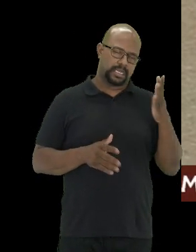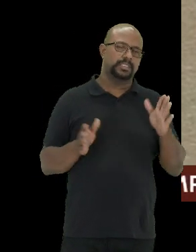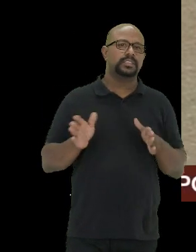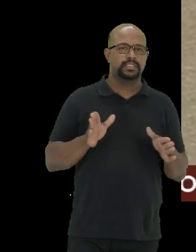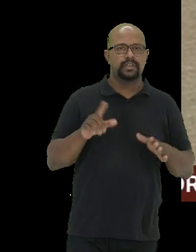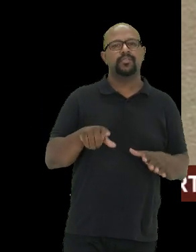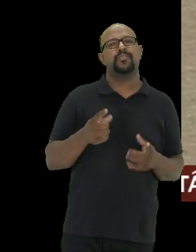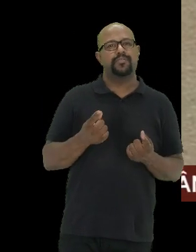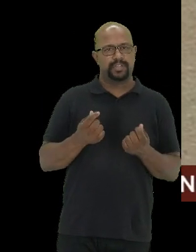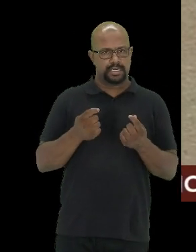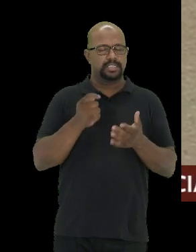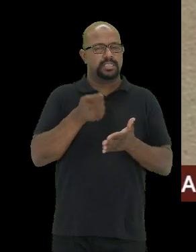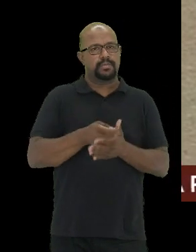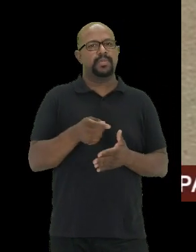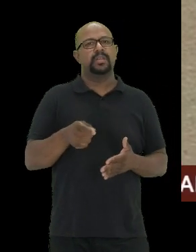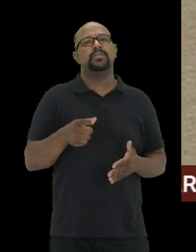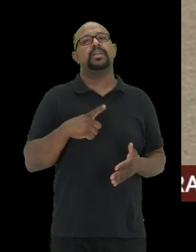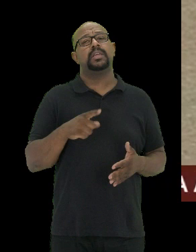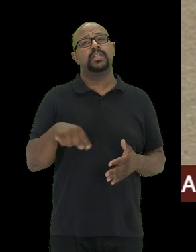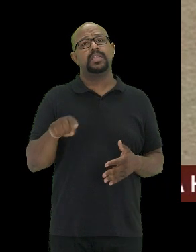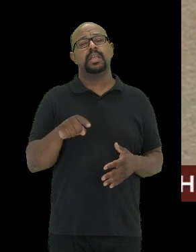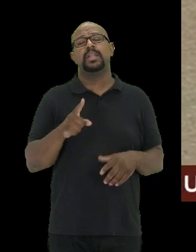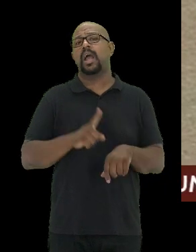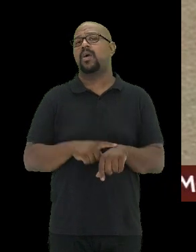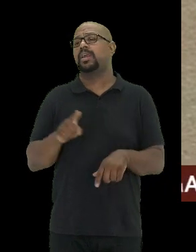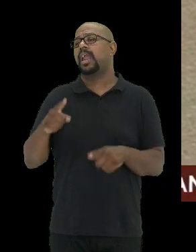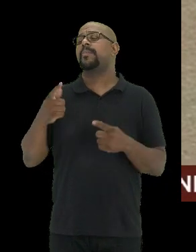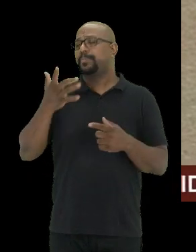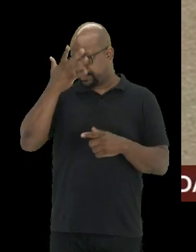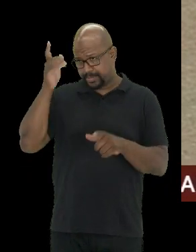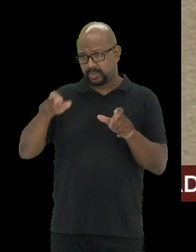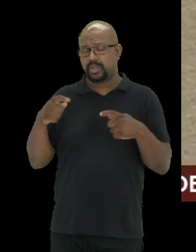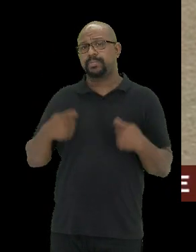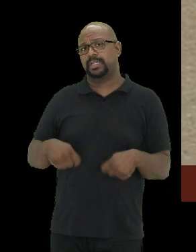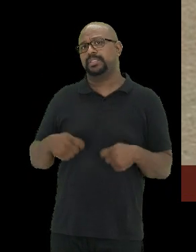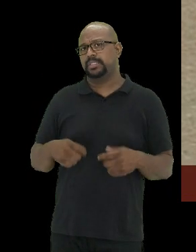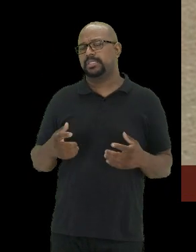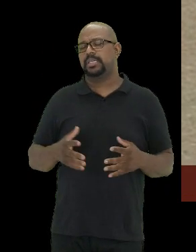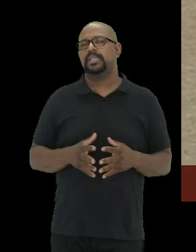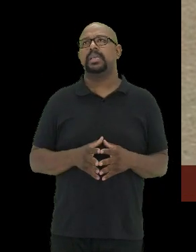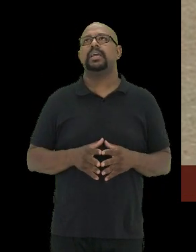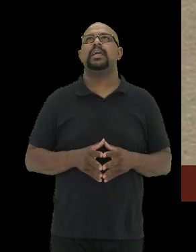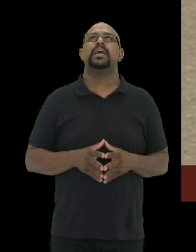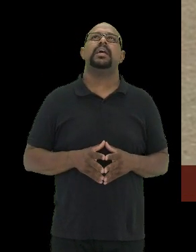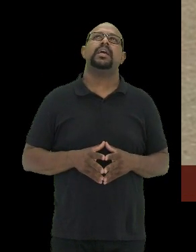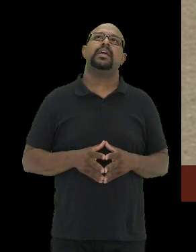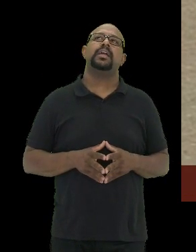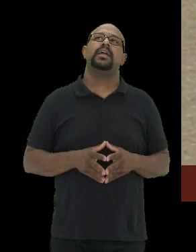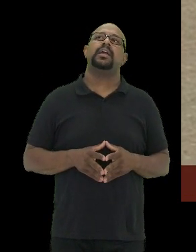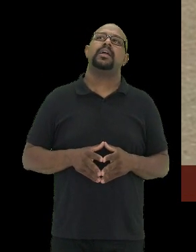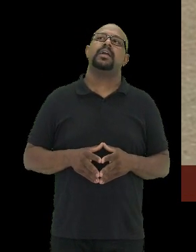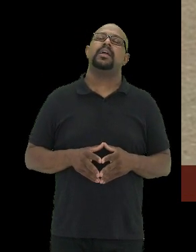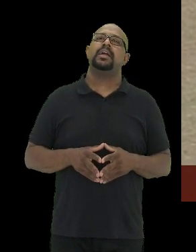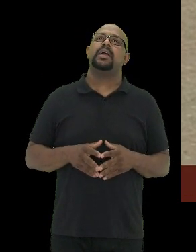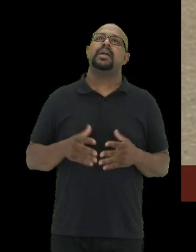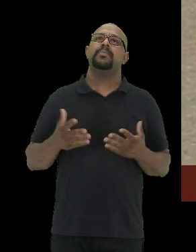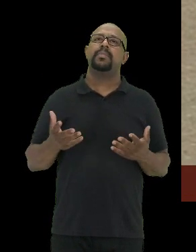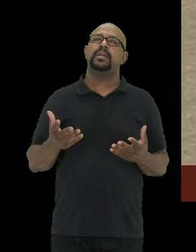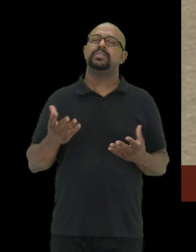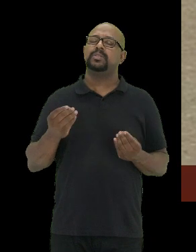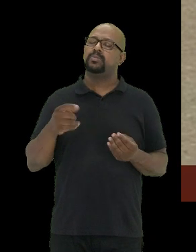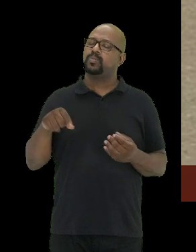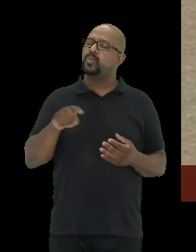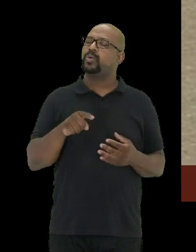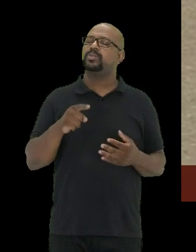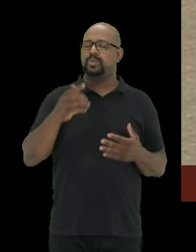ponto de vista do financiamento e que estejam disponíveis na hora que a pessoa precisa. Não por barato da vida. Mas muitíssimo